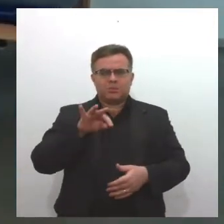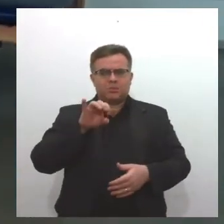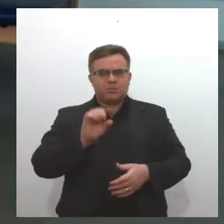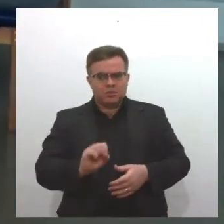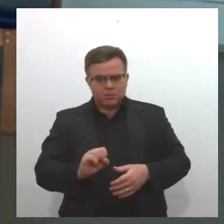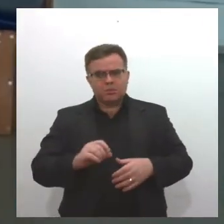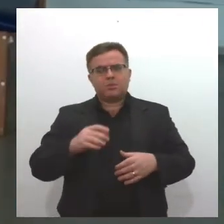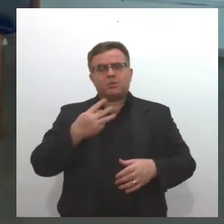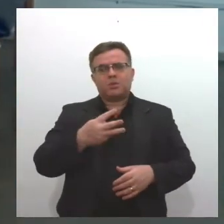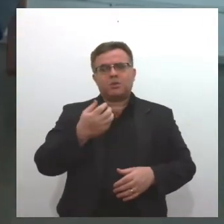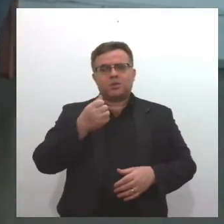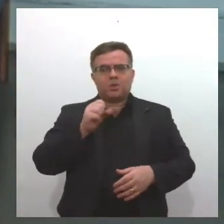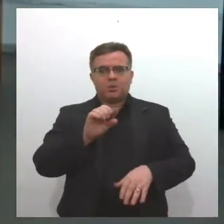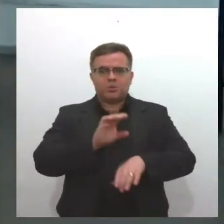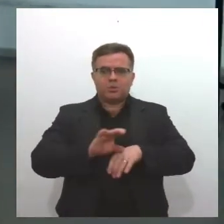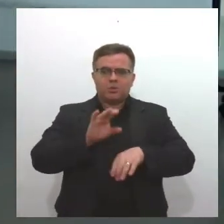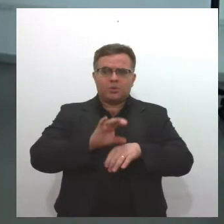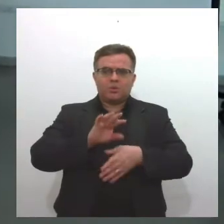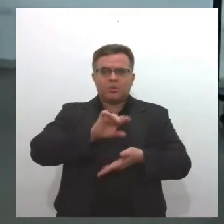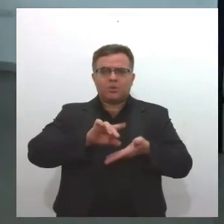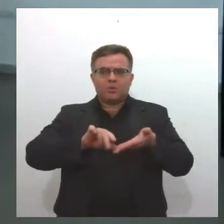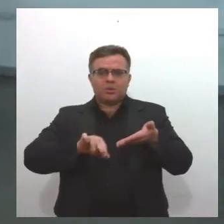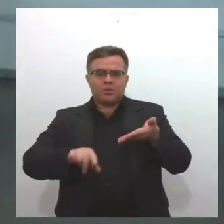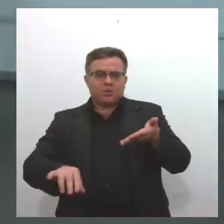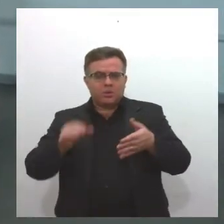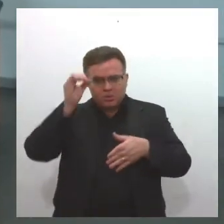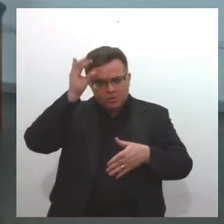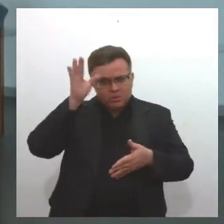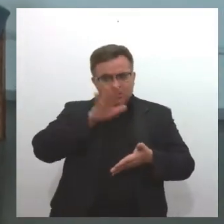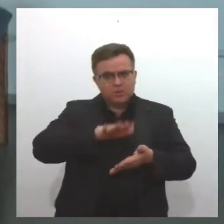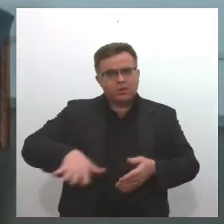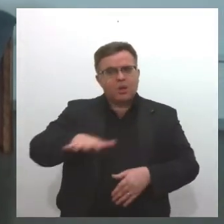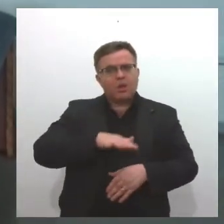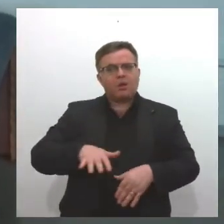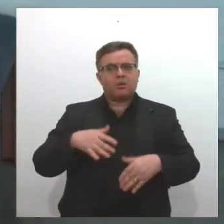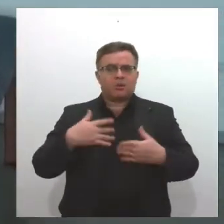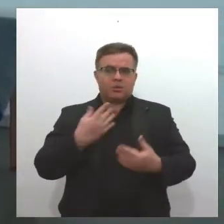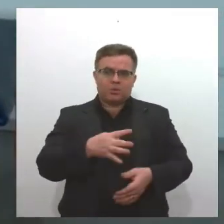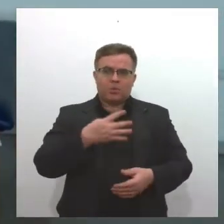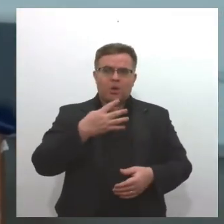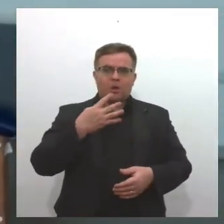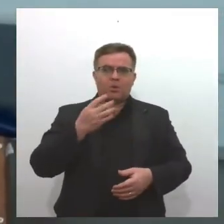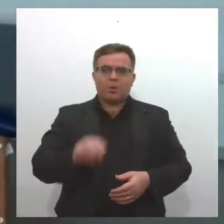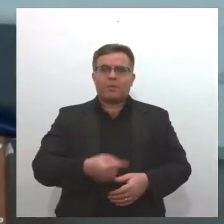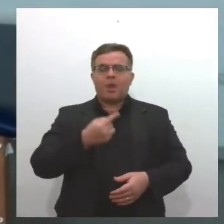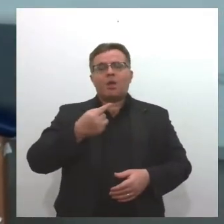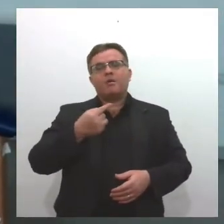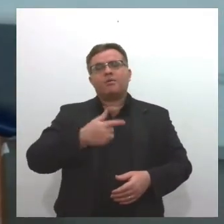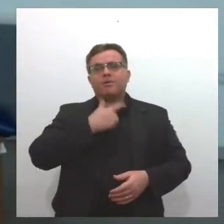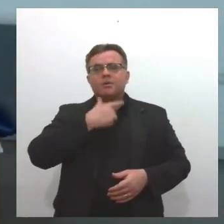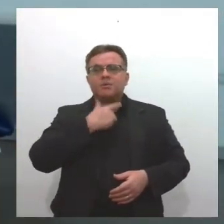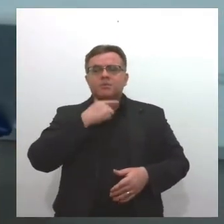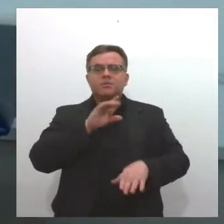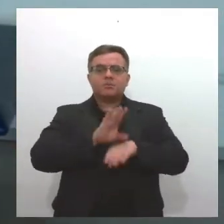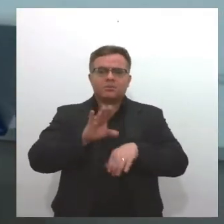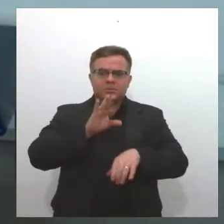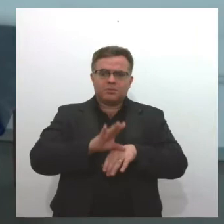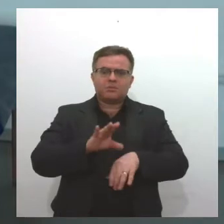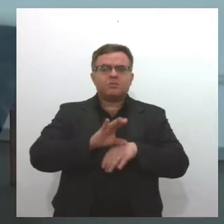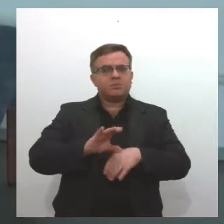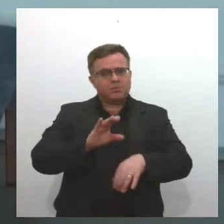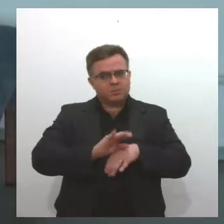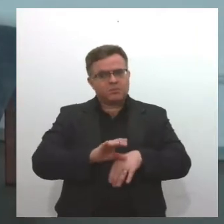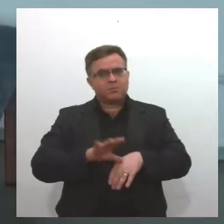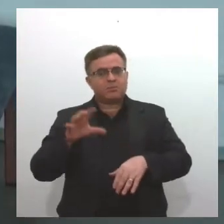cursos distribuídos nas diferentes áreas do conhecimento com um total de 4 mil vagas. Então, são cursos de capacitação